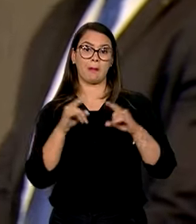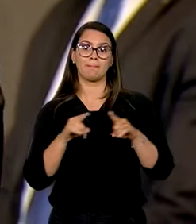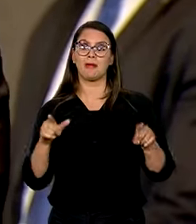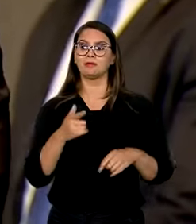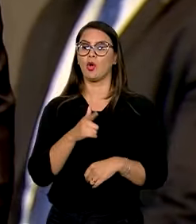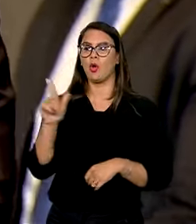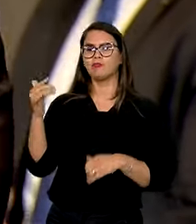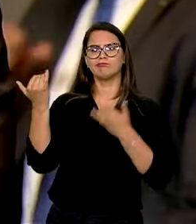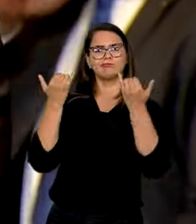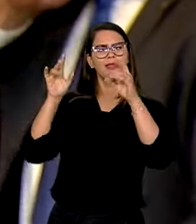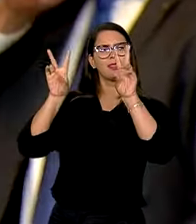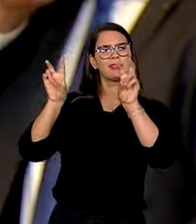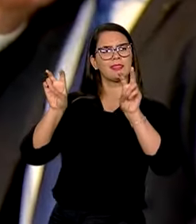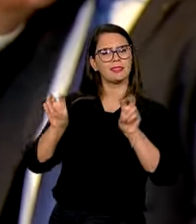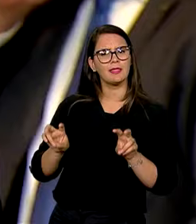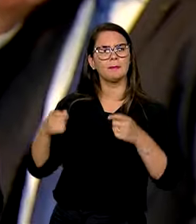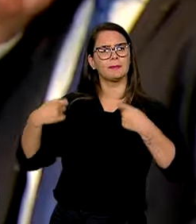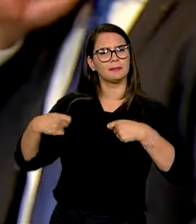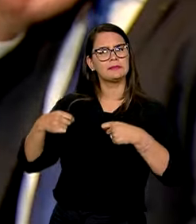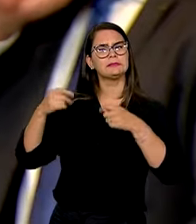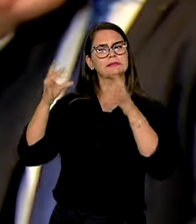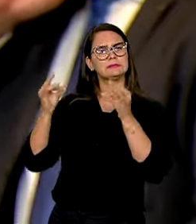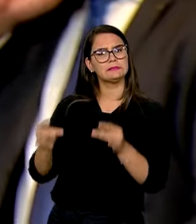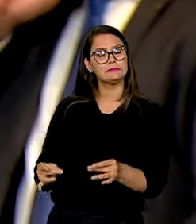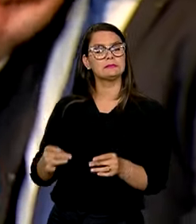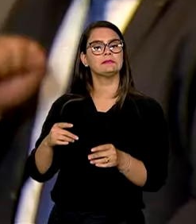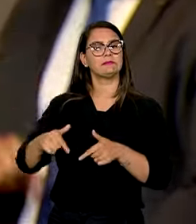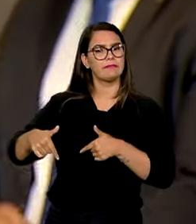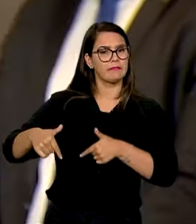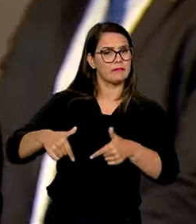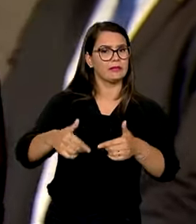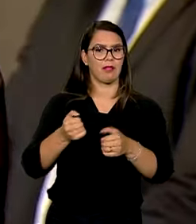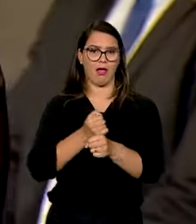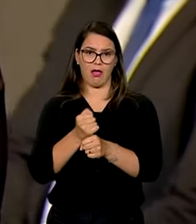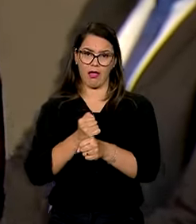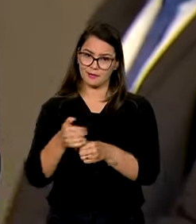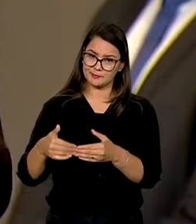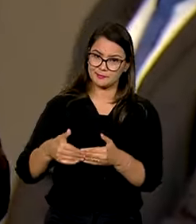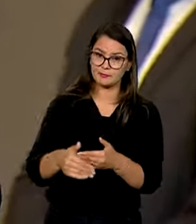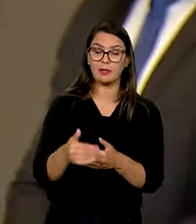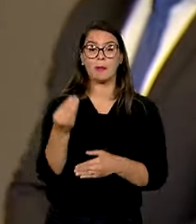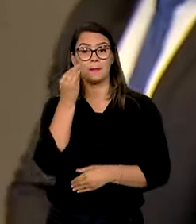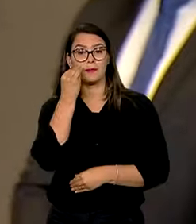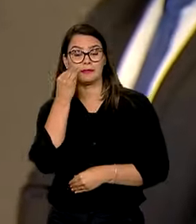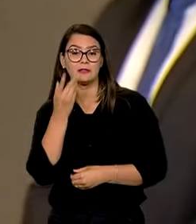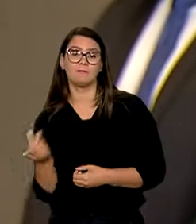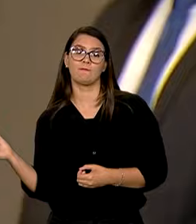tem outros tantos temas que a gente também precisa trabalhar e enfrentar ao longo dos próximos anos para resgatar